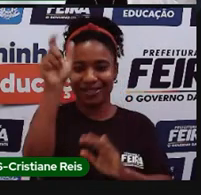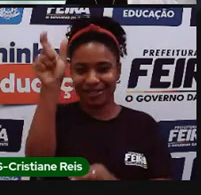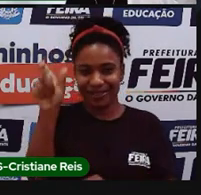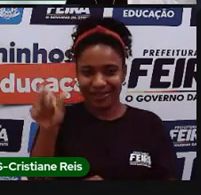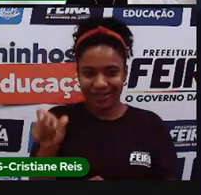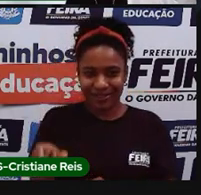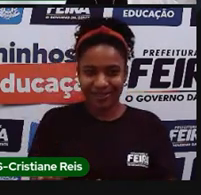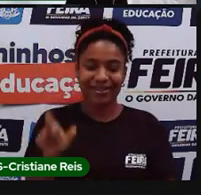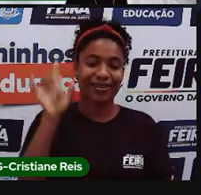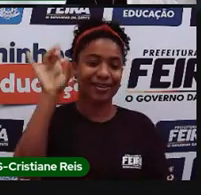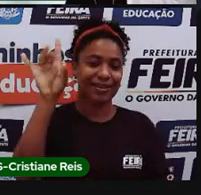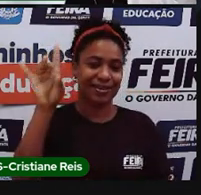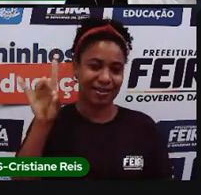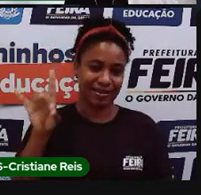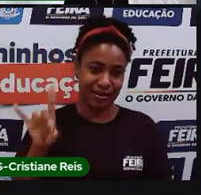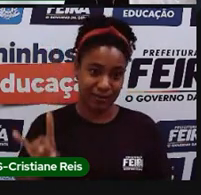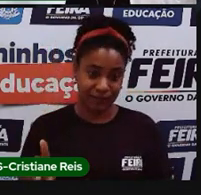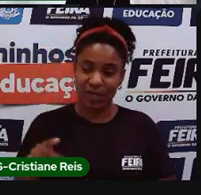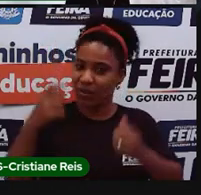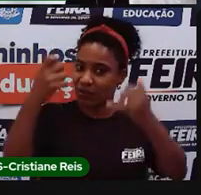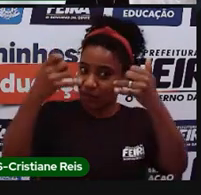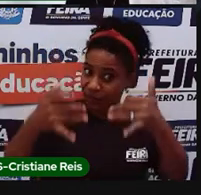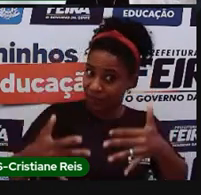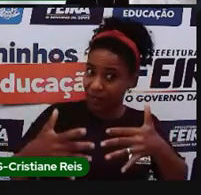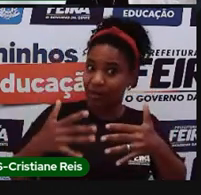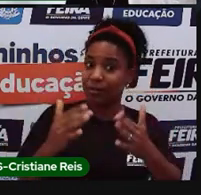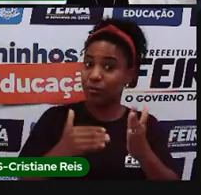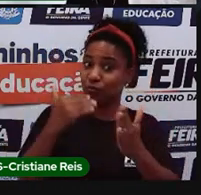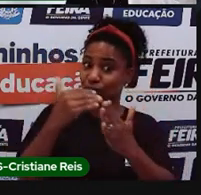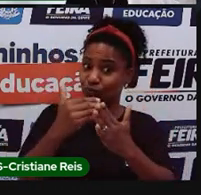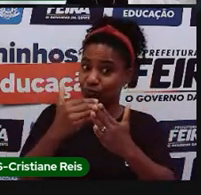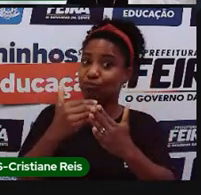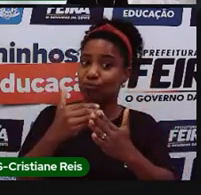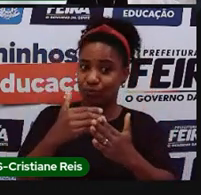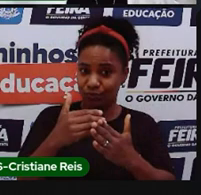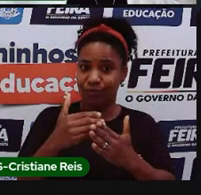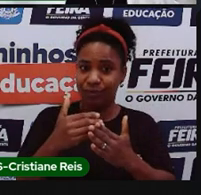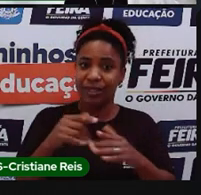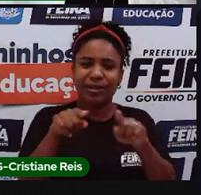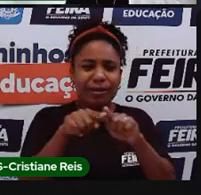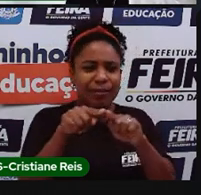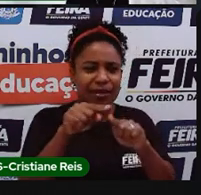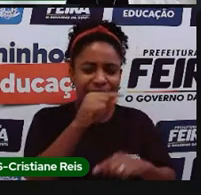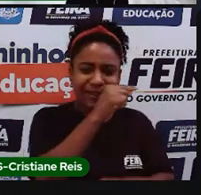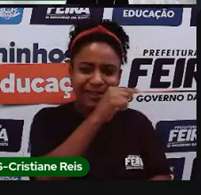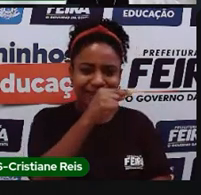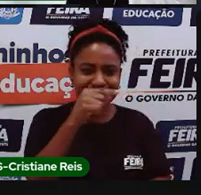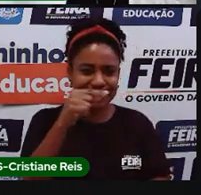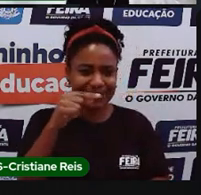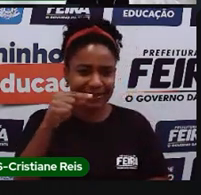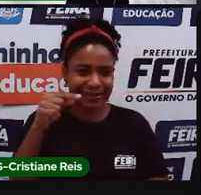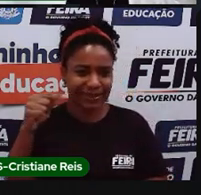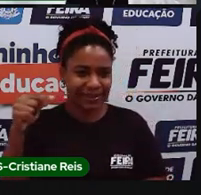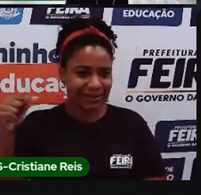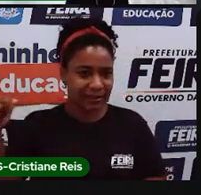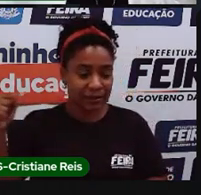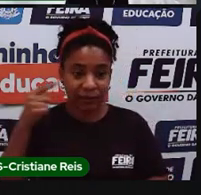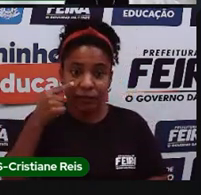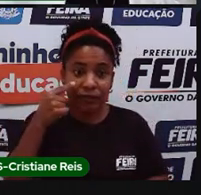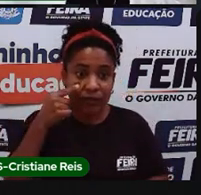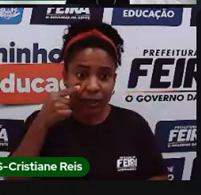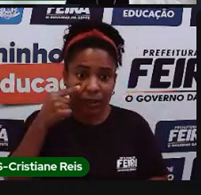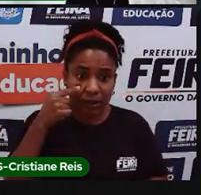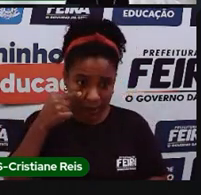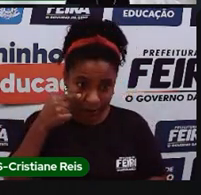falar mais adiante, mas vou chamar a atenção. Perceba que aqui também tem essas linhas tracejadas. É um tipo também de elementos que